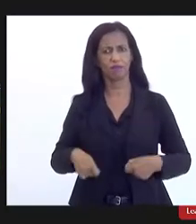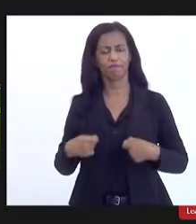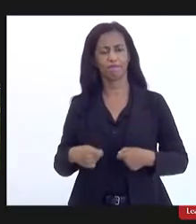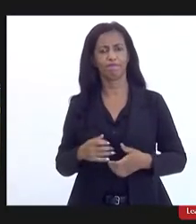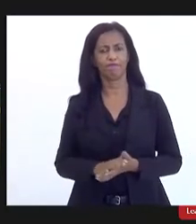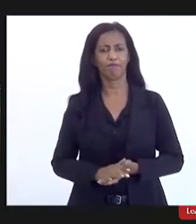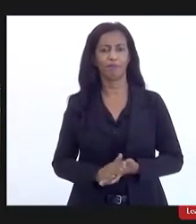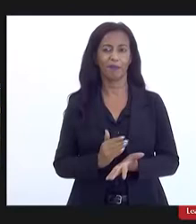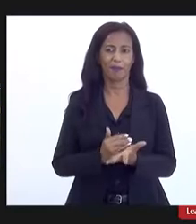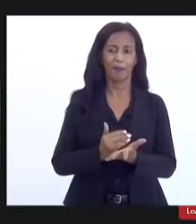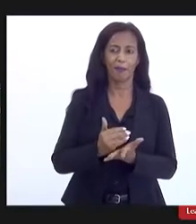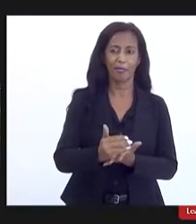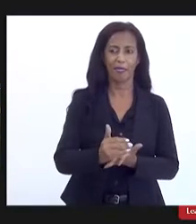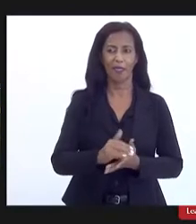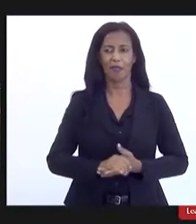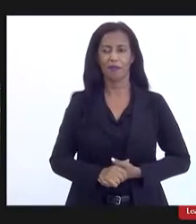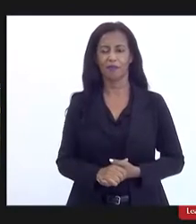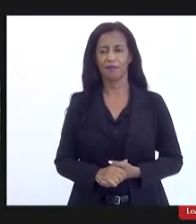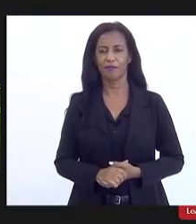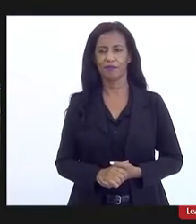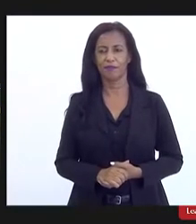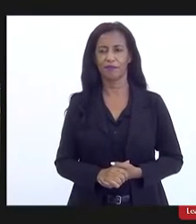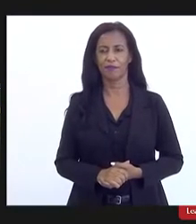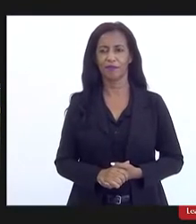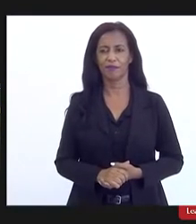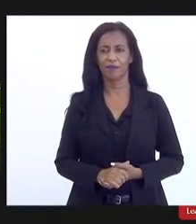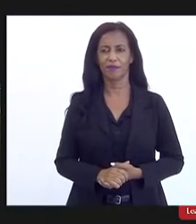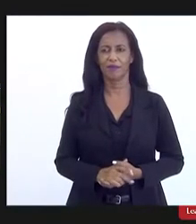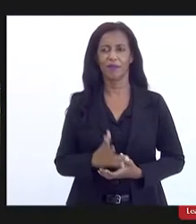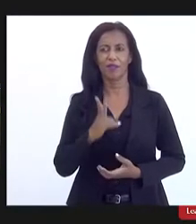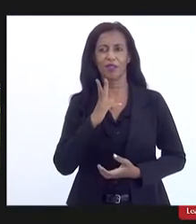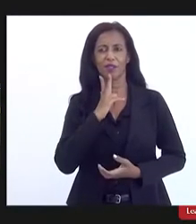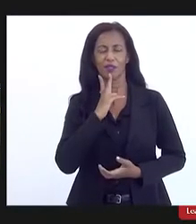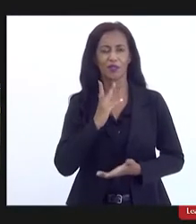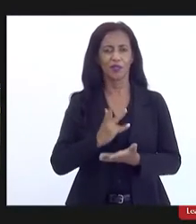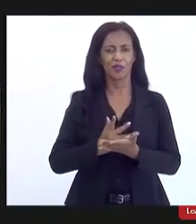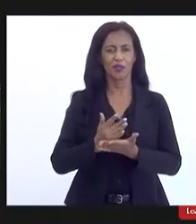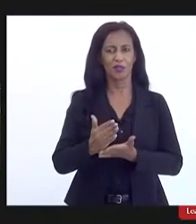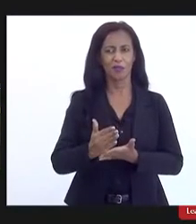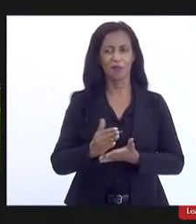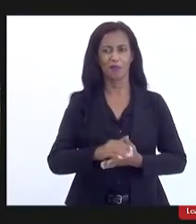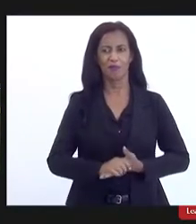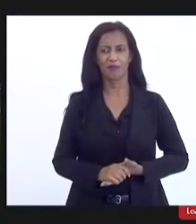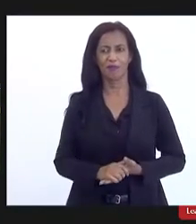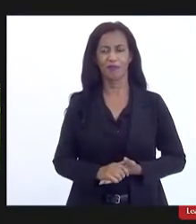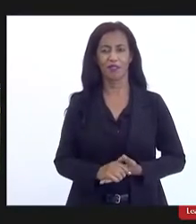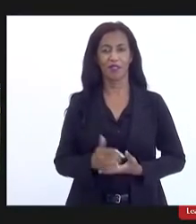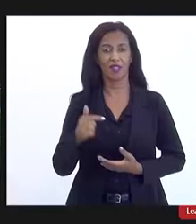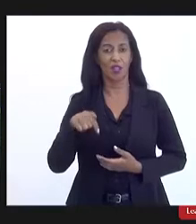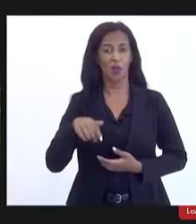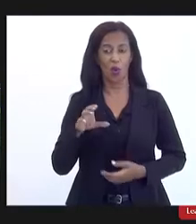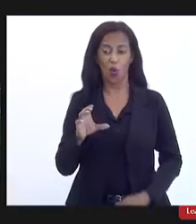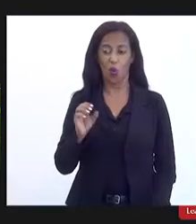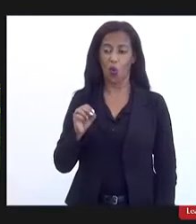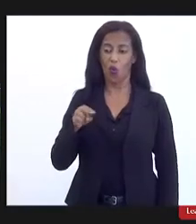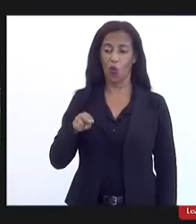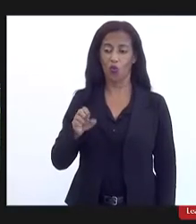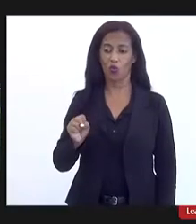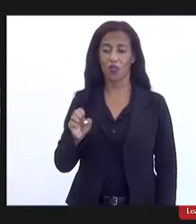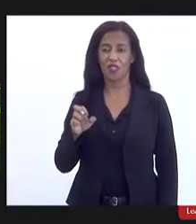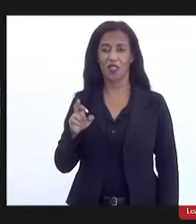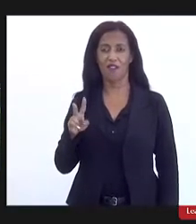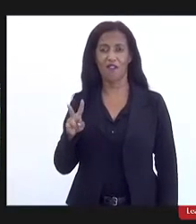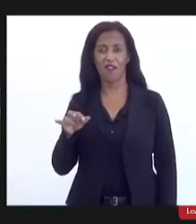para começar eu queria só dizer que é muito aqui eu sou de Conservatório e